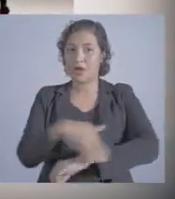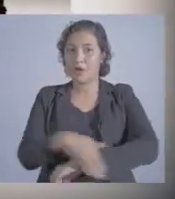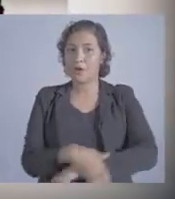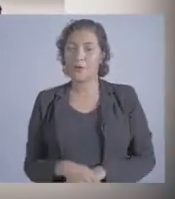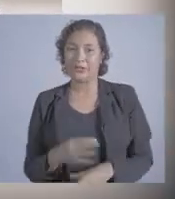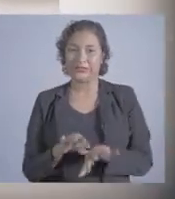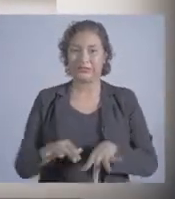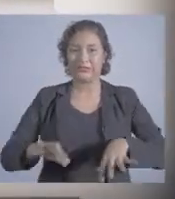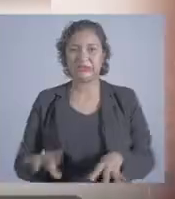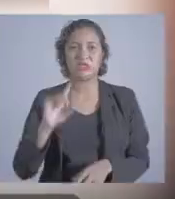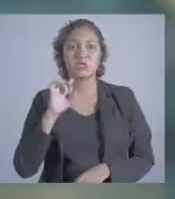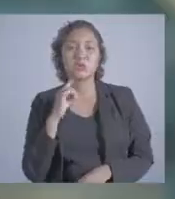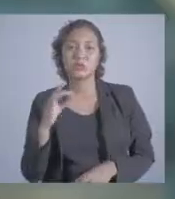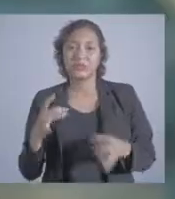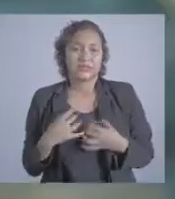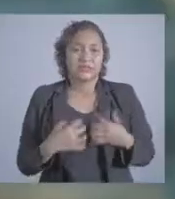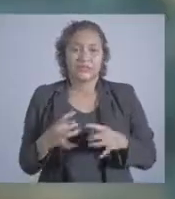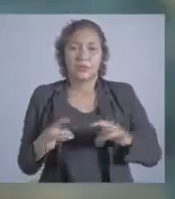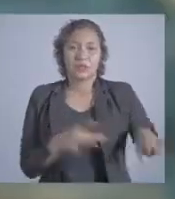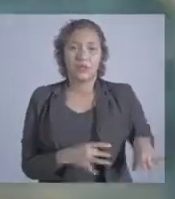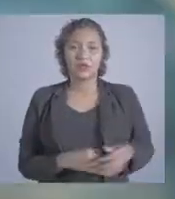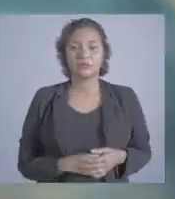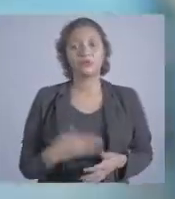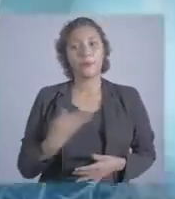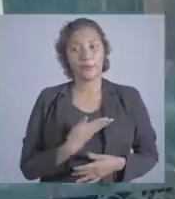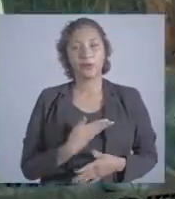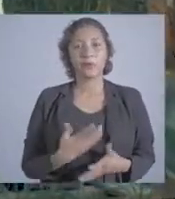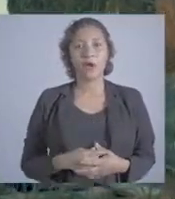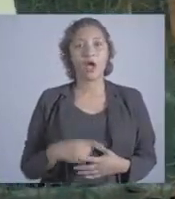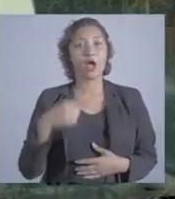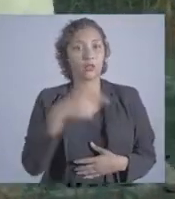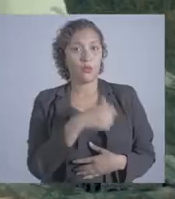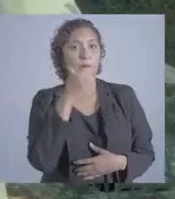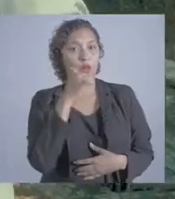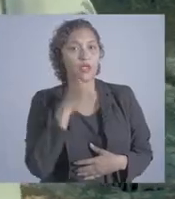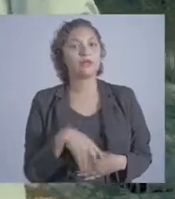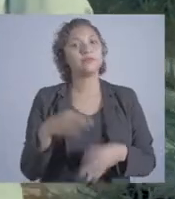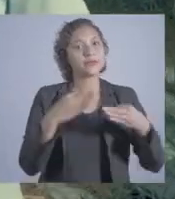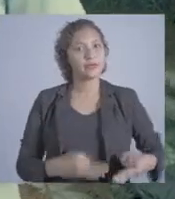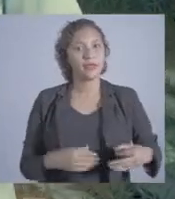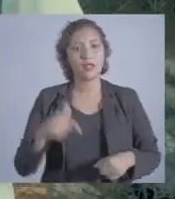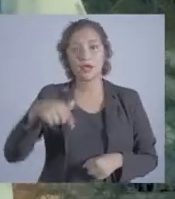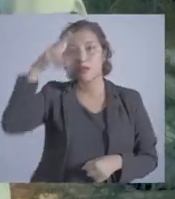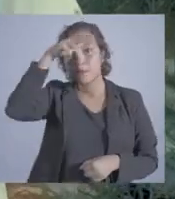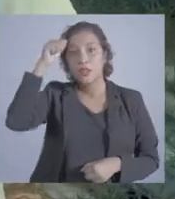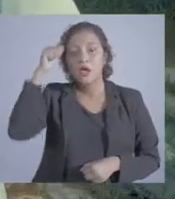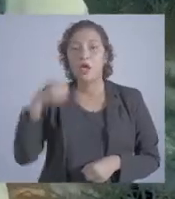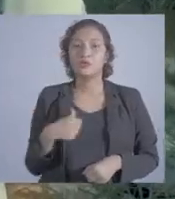aqui fica difícil, a rua fica cheia de lama, nós estamos em pleno abandono. Josué, a Dona Jaque tem razão.